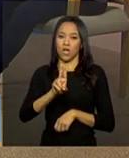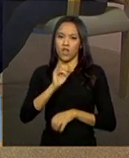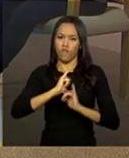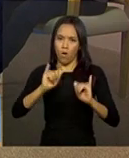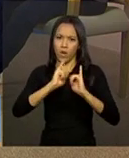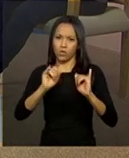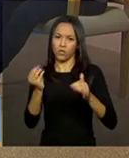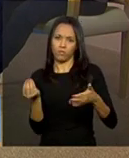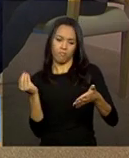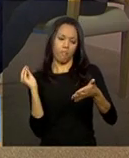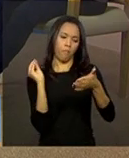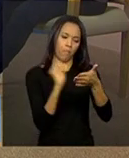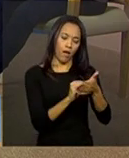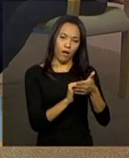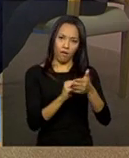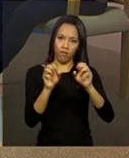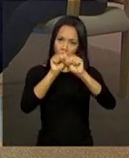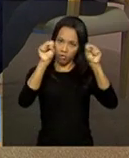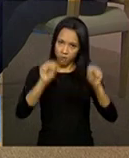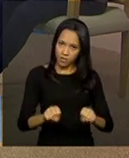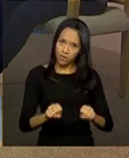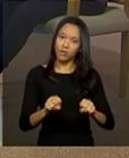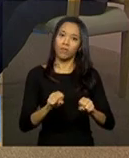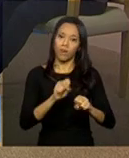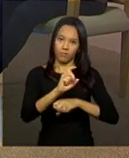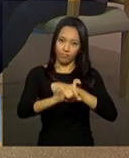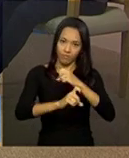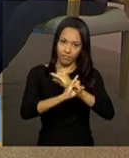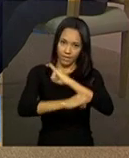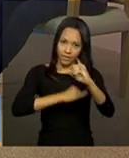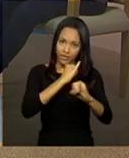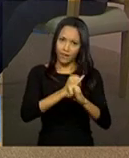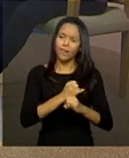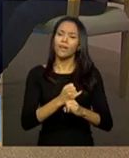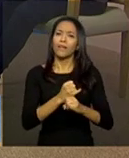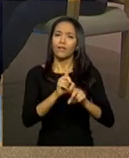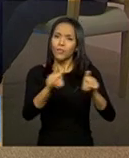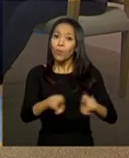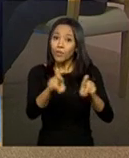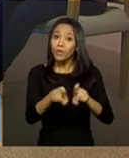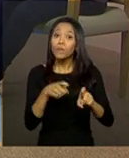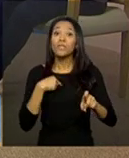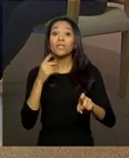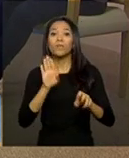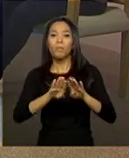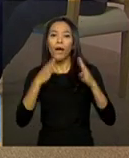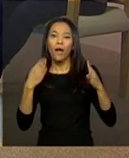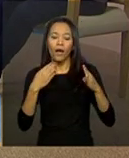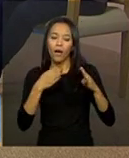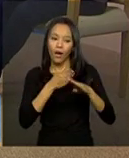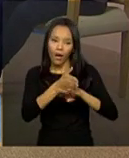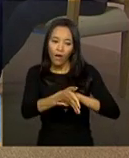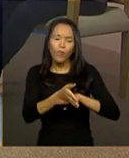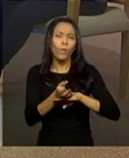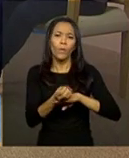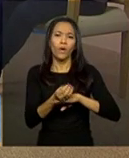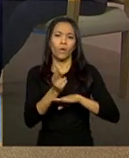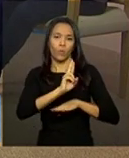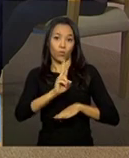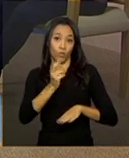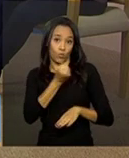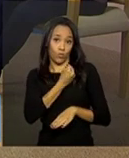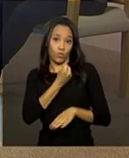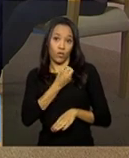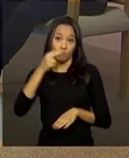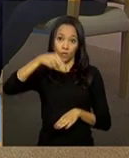eletrônico, hoje tem duas maneiras de a gente pesquisar essa pessoa para abrir esse prontuário eletrônico. Uma delas é colocando o número do